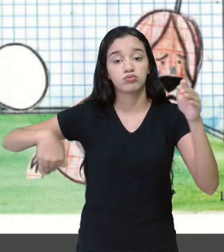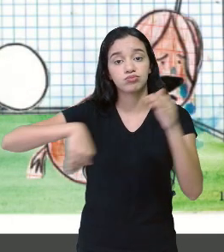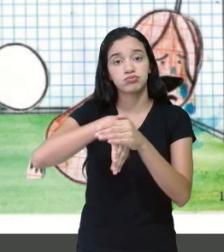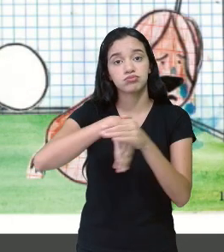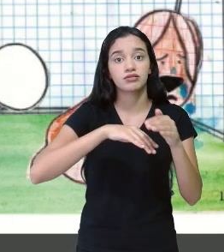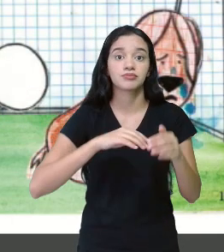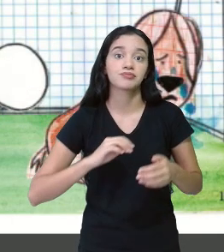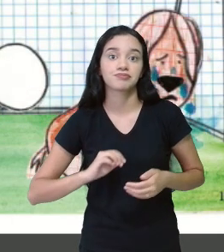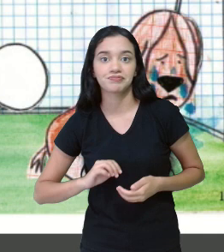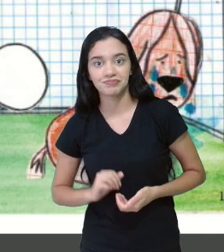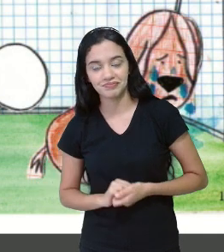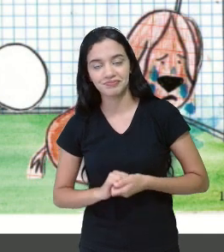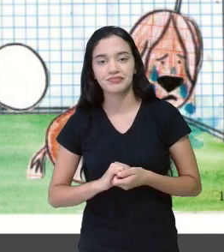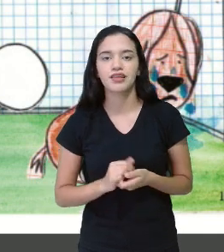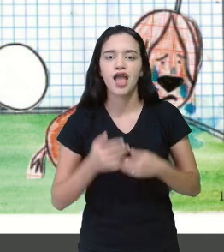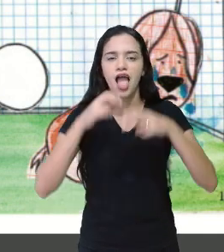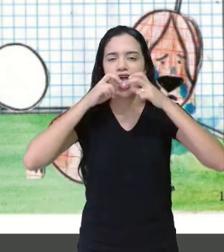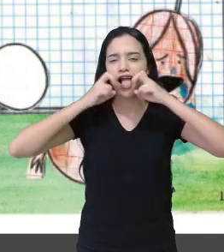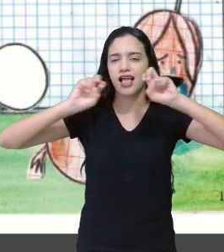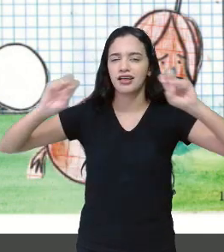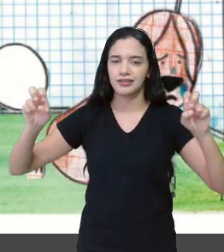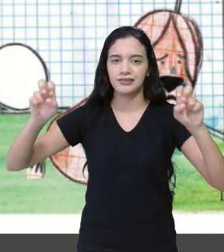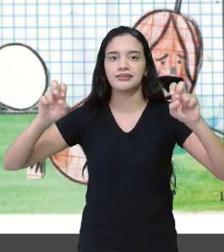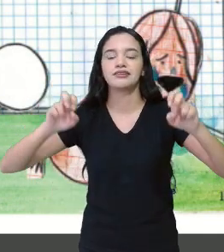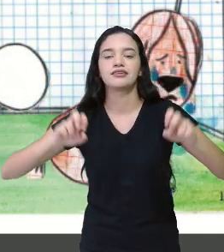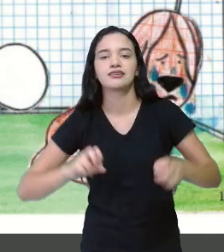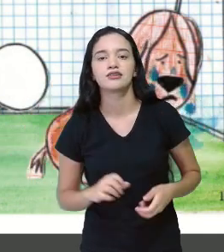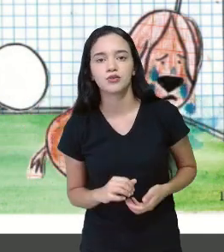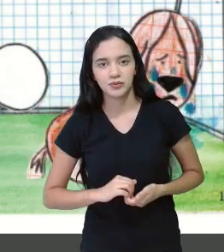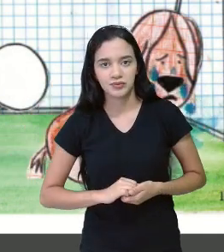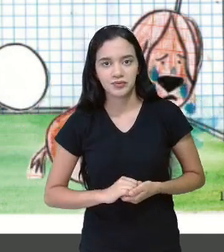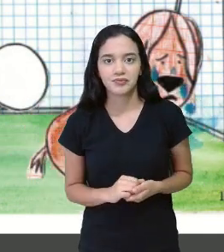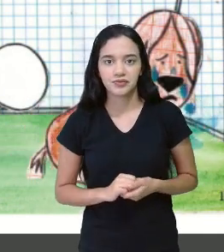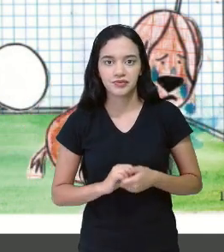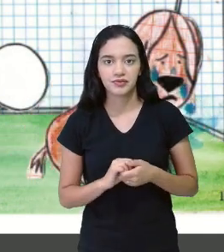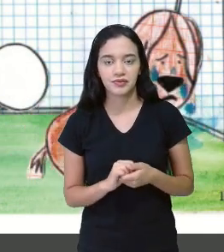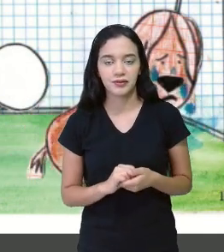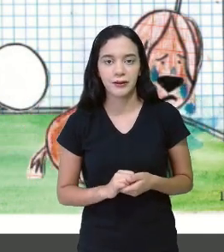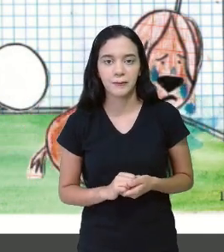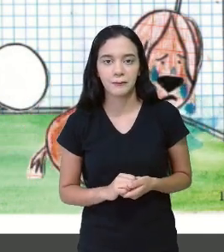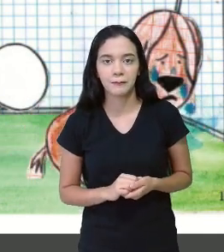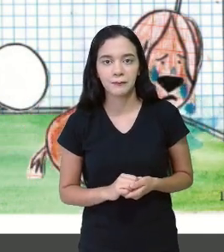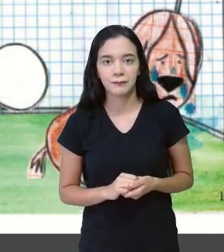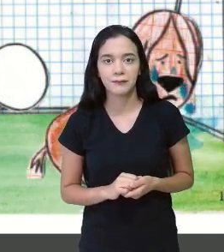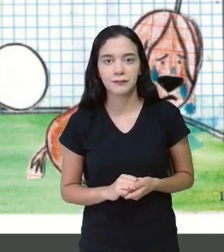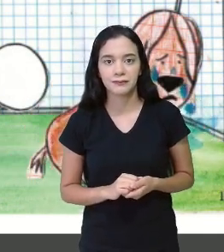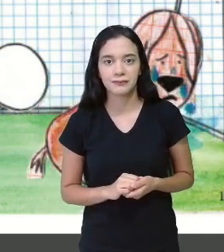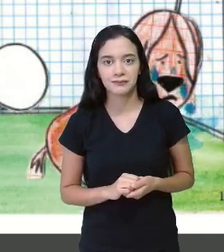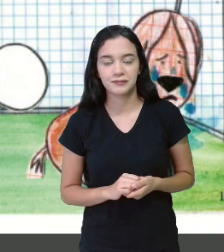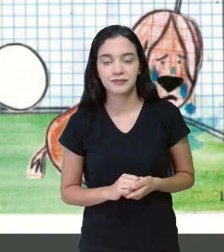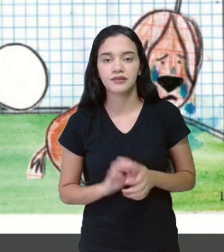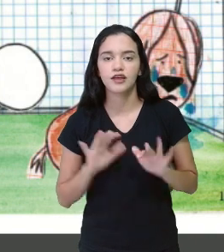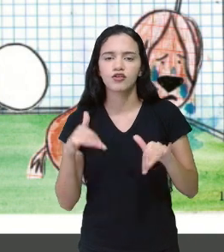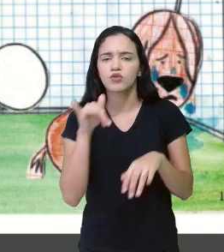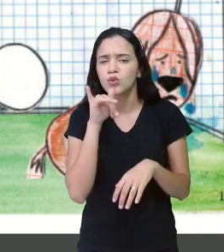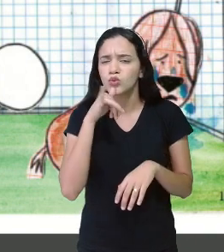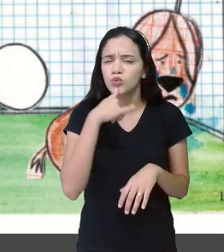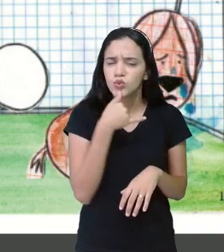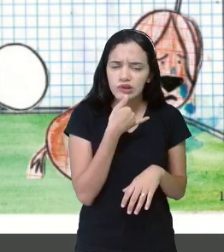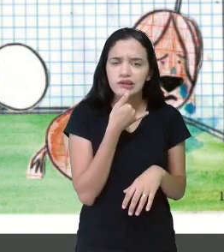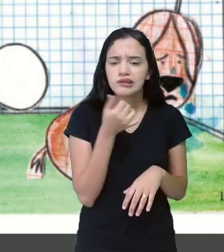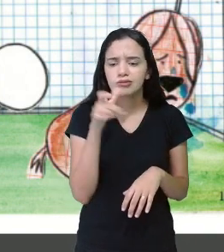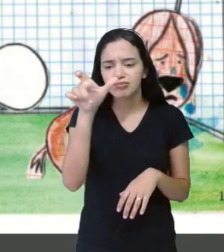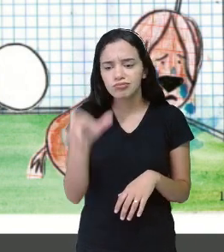Gol! Grita o artilheiro. Snife, snife. Ficou triste o